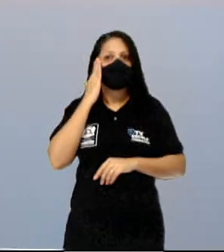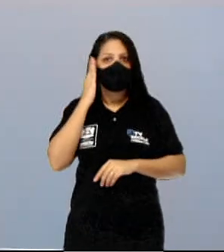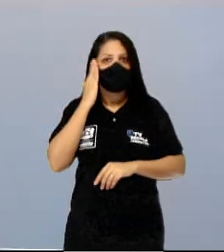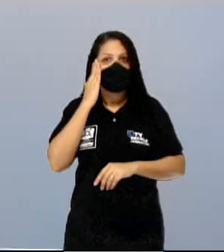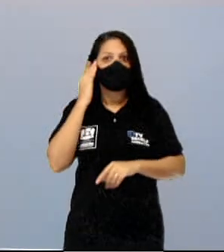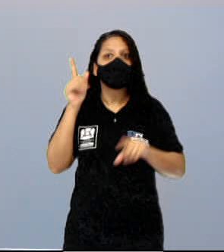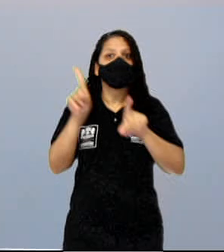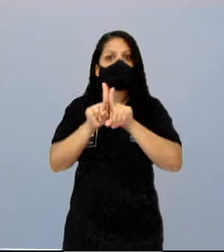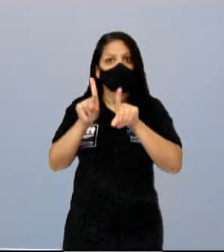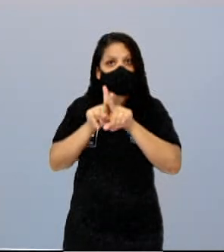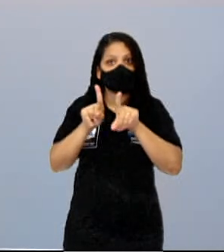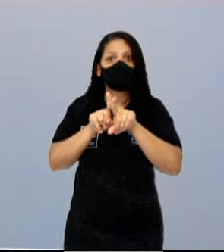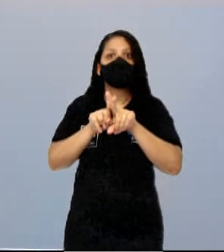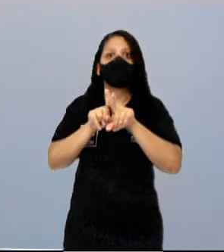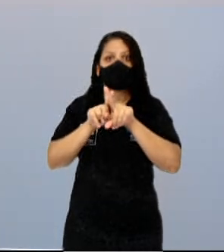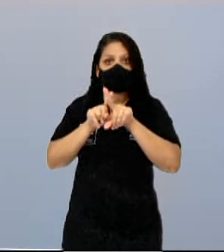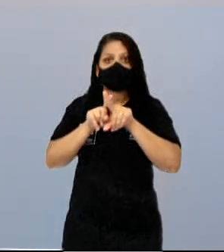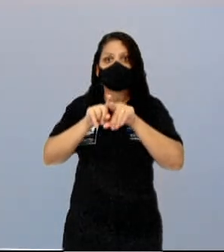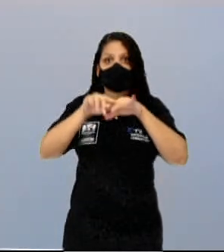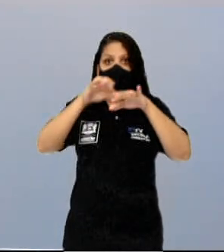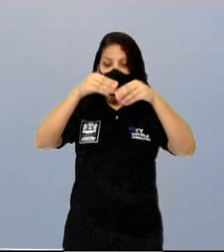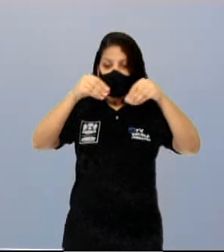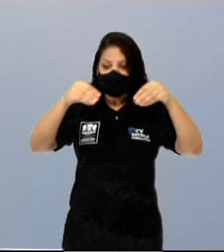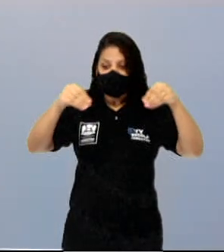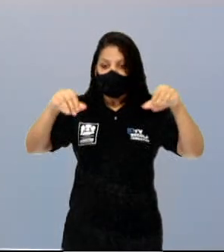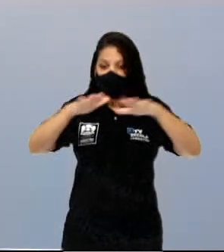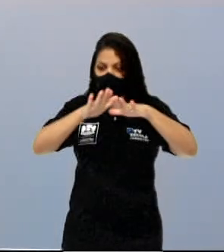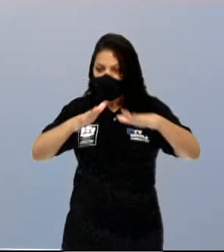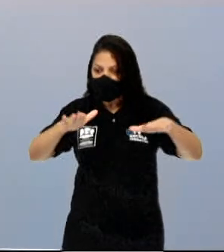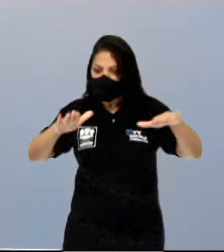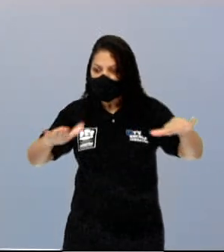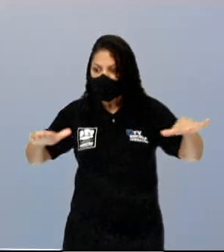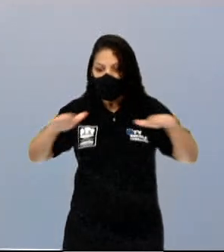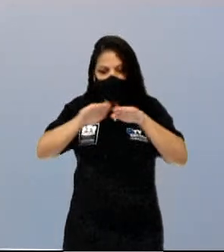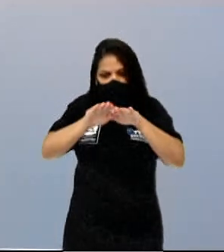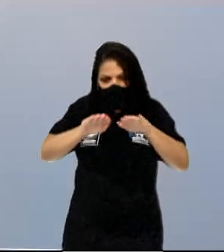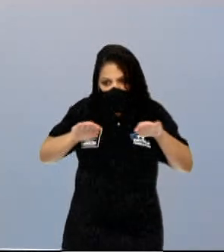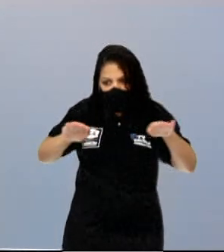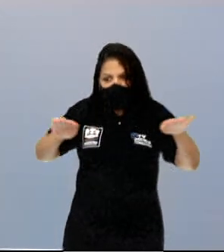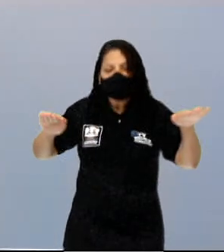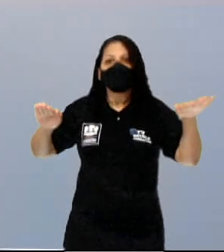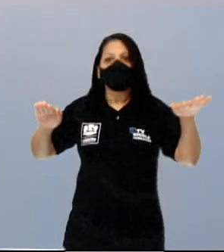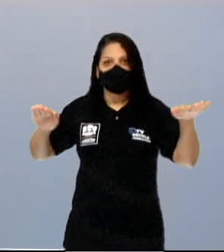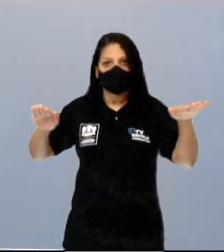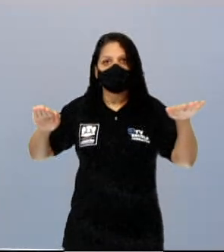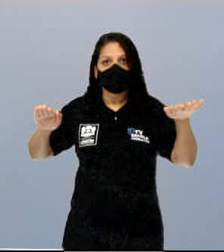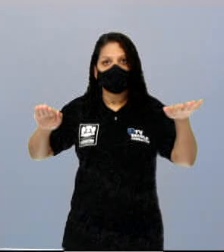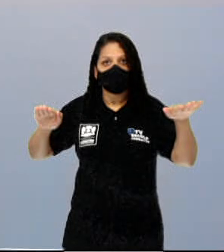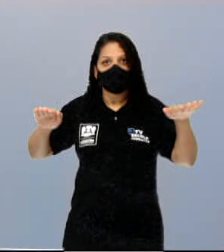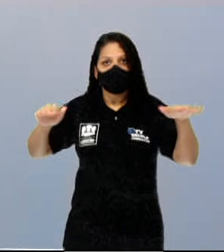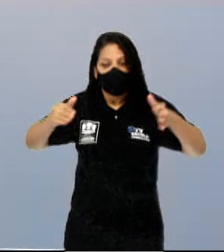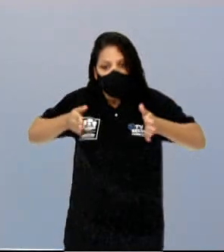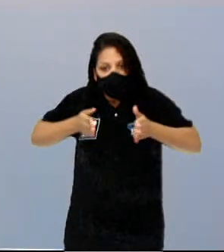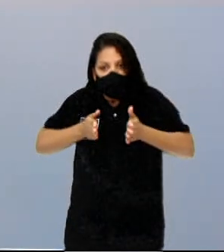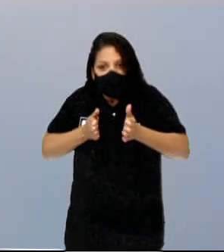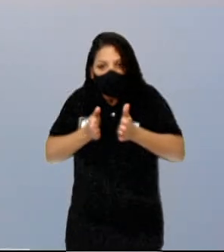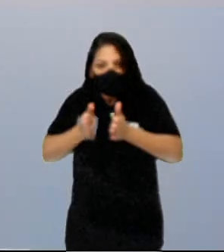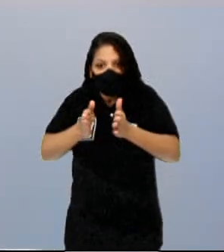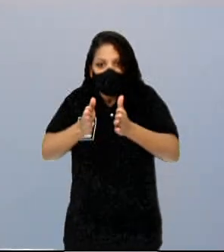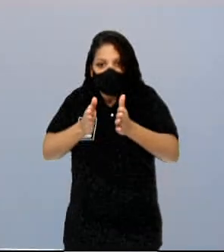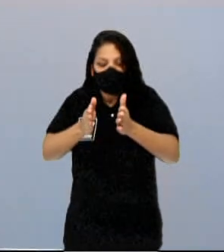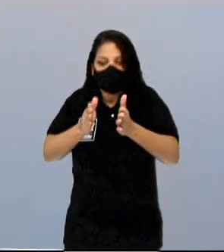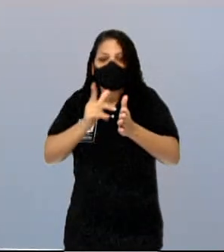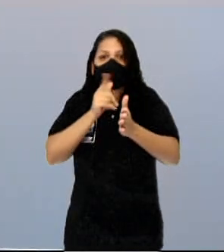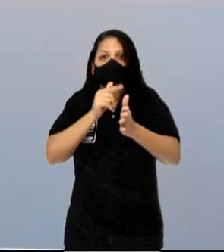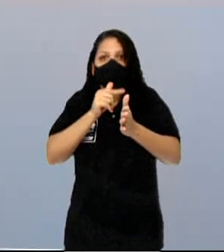terras são relativamente baixas. Só que tem aquelas terras que são baixas e são cortadas pelos rios, são próximas